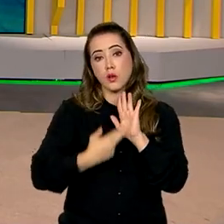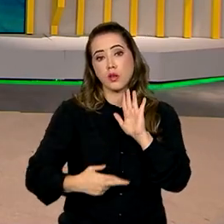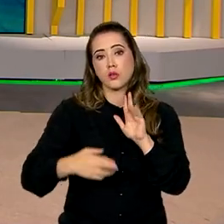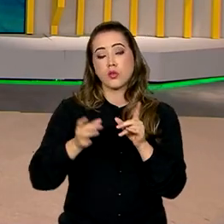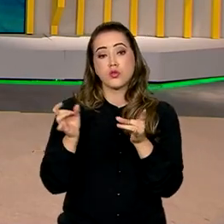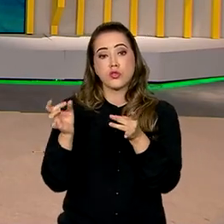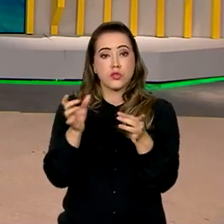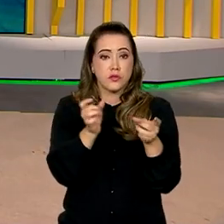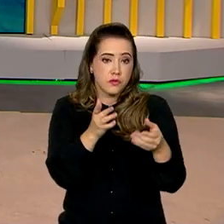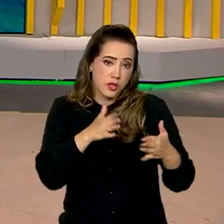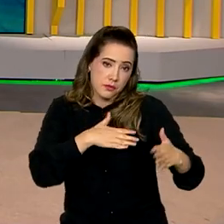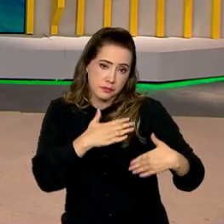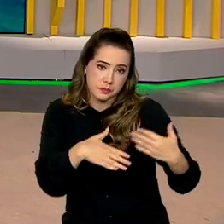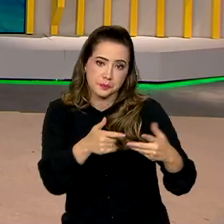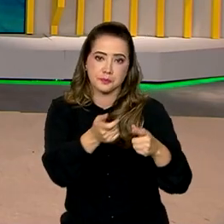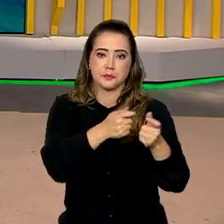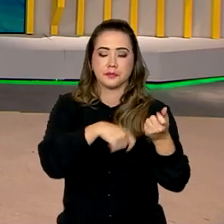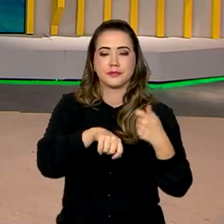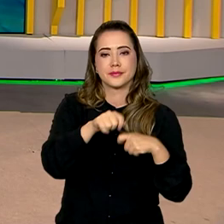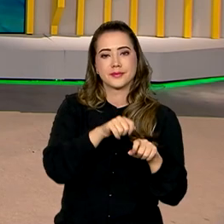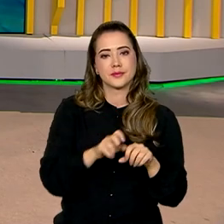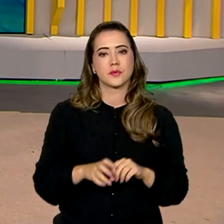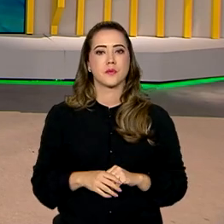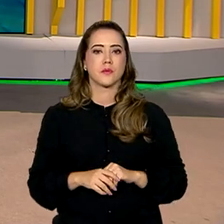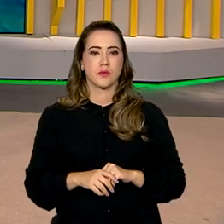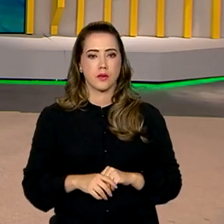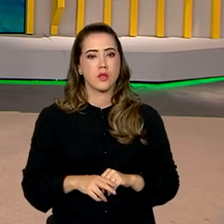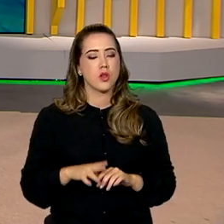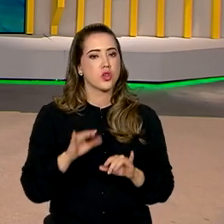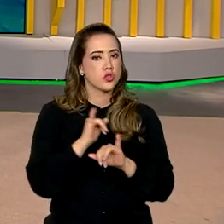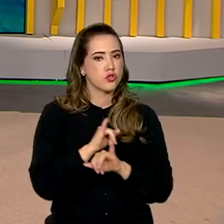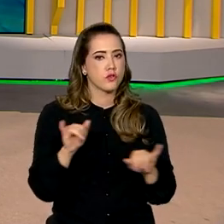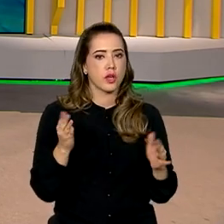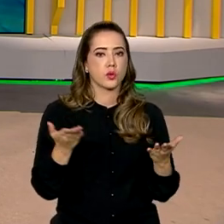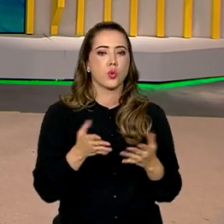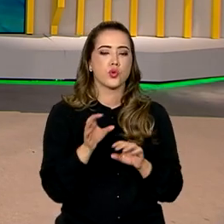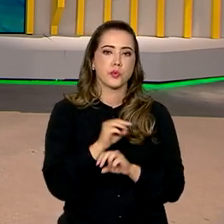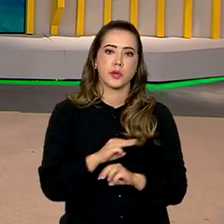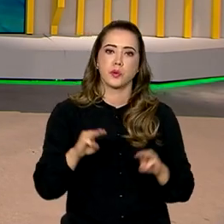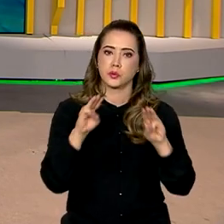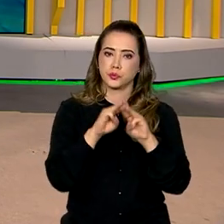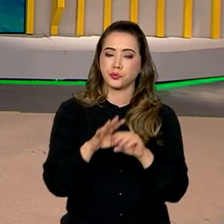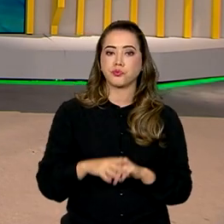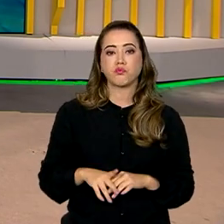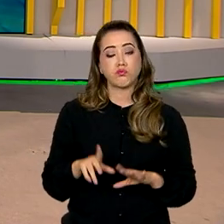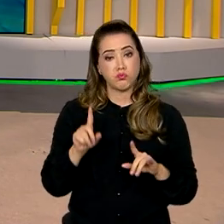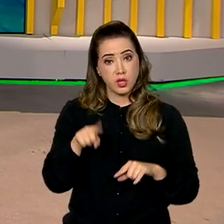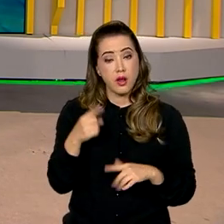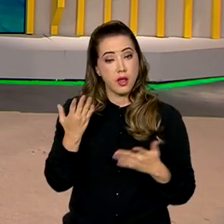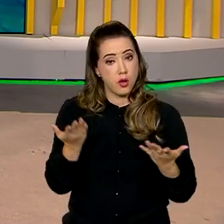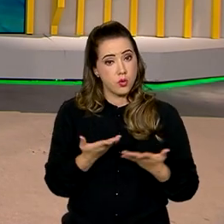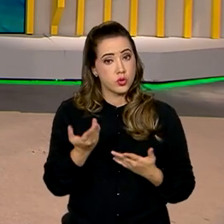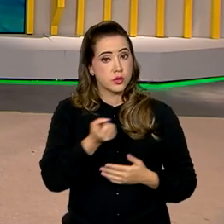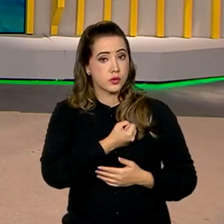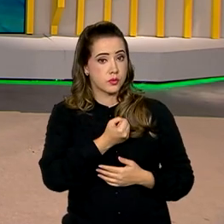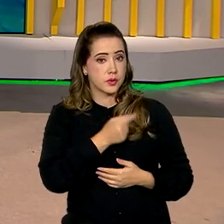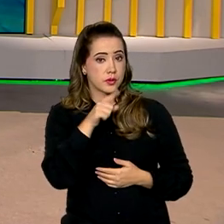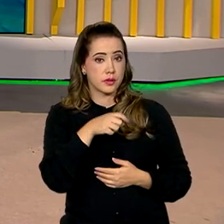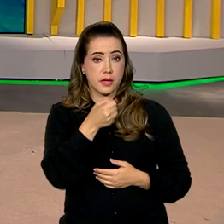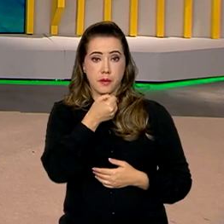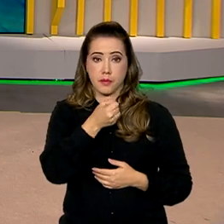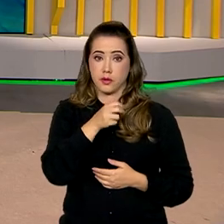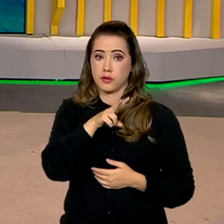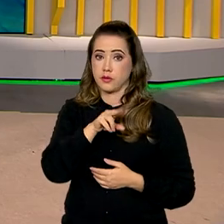no relatório sobre comércio e desenvolvimento econômico, divulgado hoje pela ONU. É isso mesmo, e quem tem esses números é a